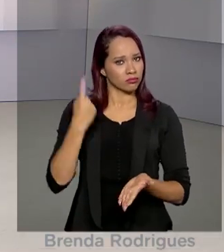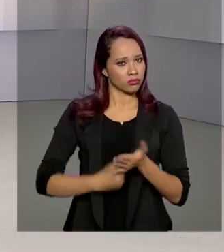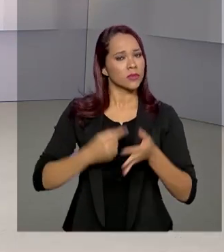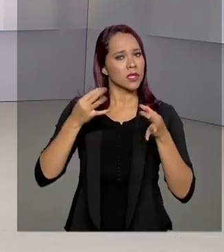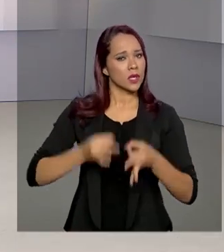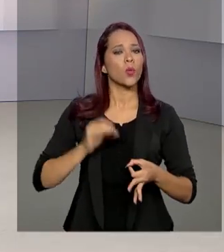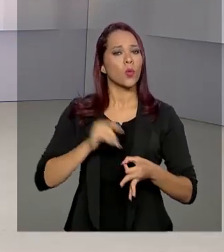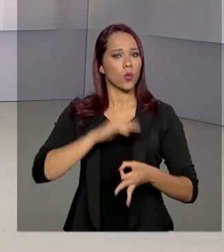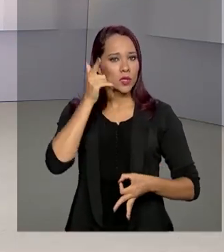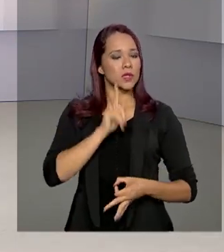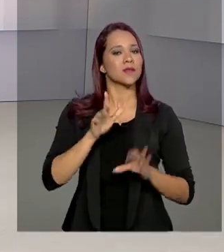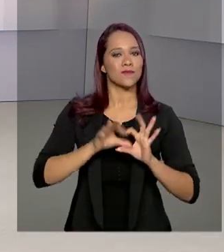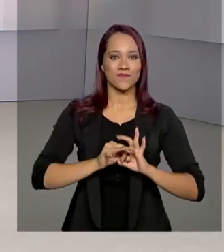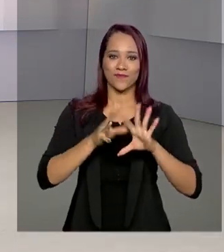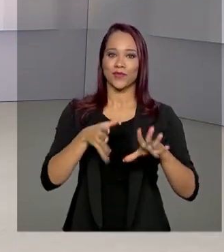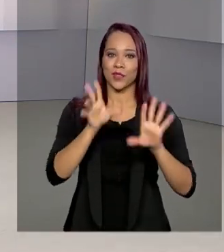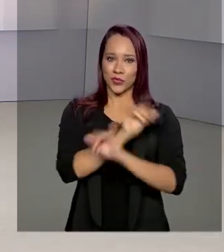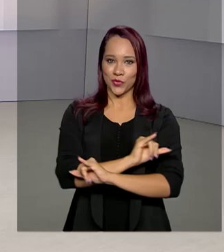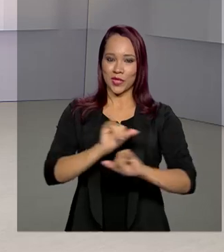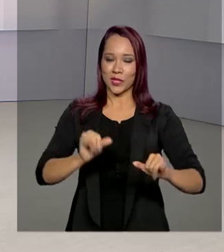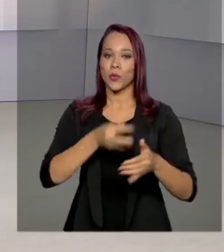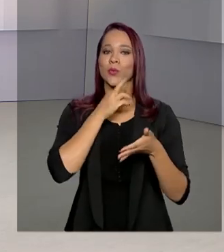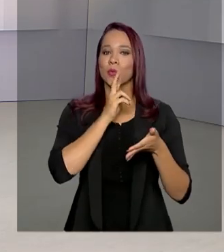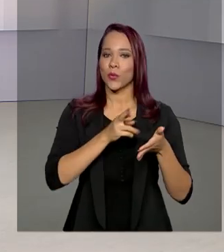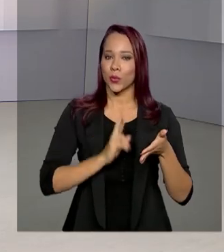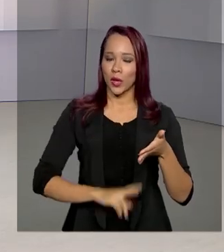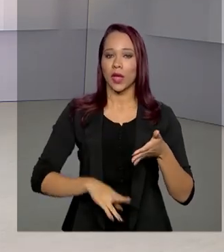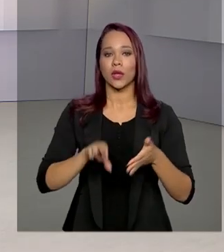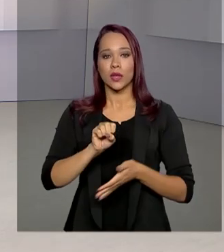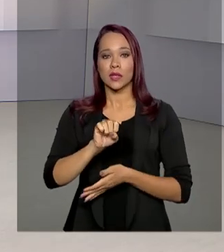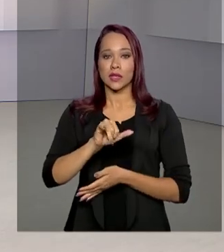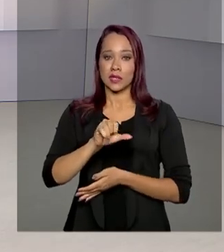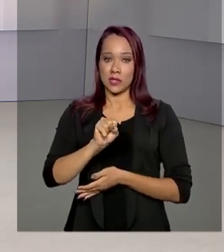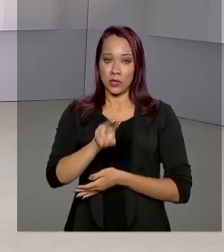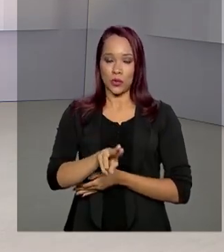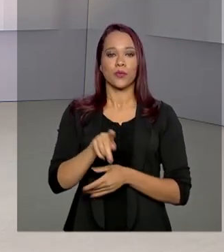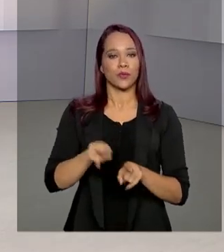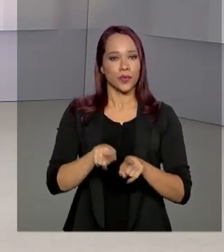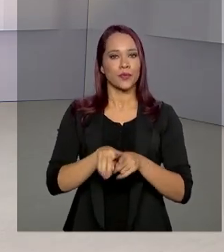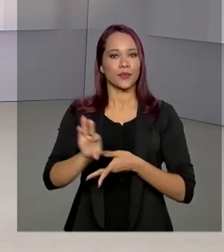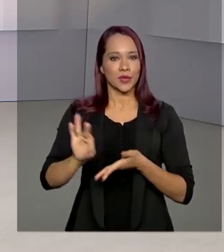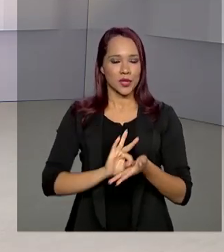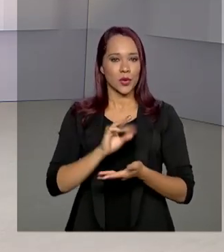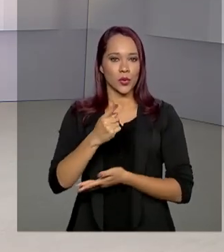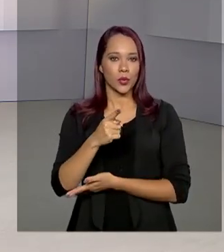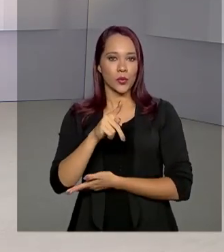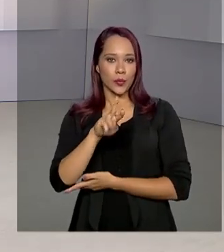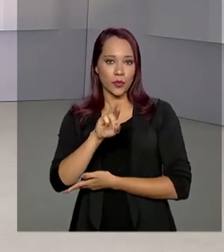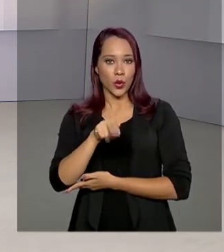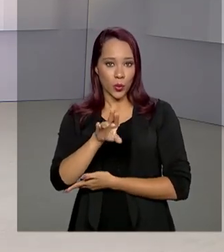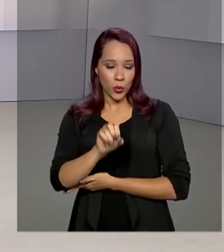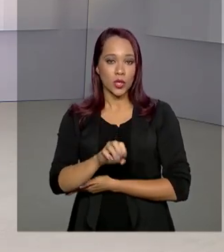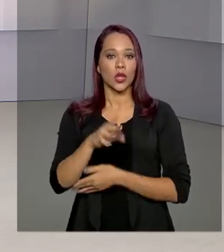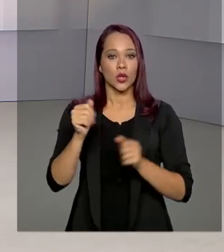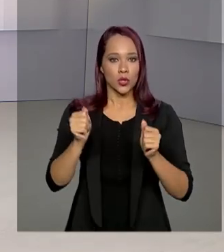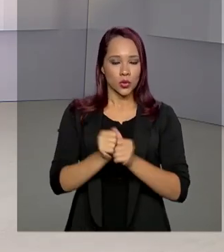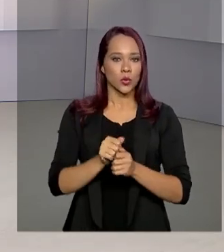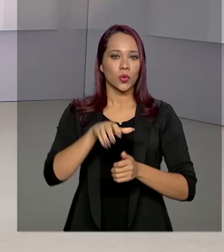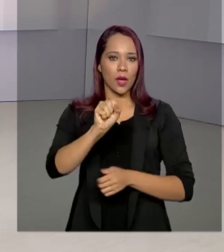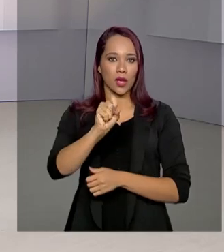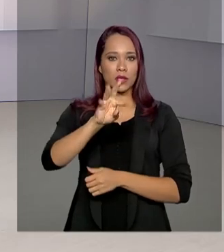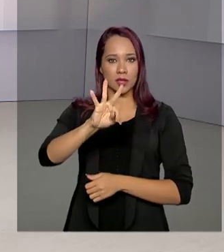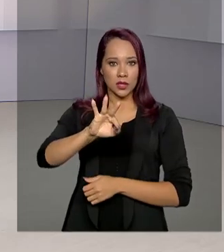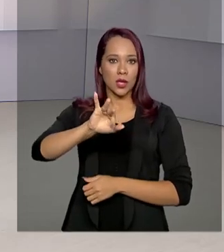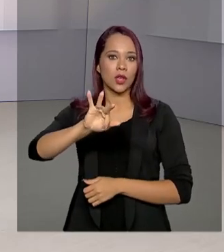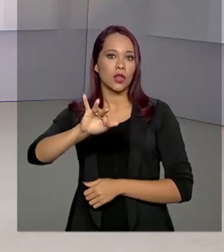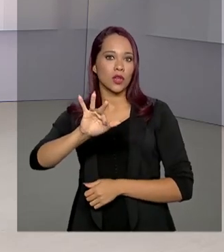que conseguiu liberação da divulgação dos resultados do Sisu e das inscrições do Prouni junto ao Superior Tribunal de Justiça.